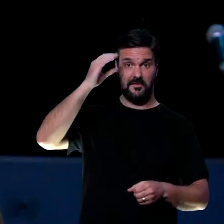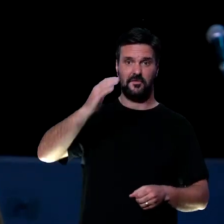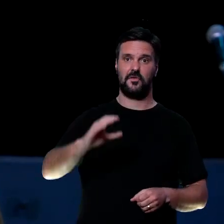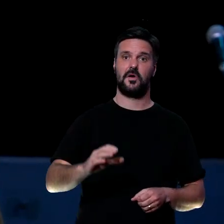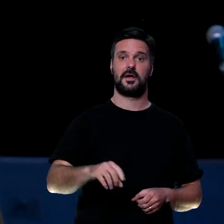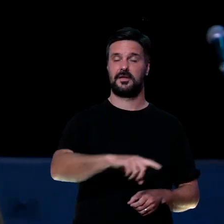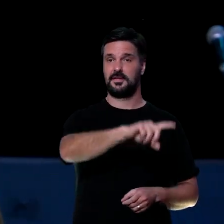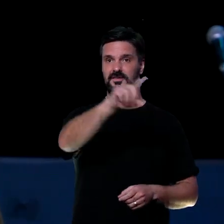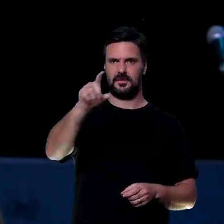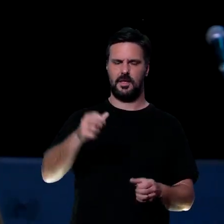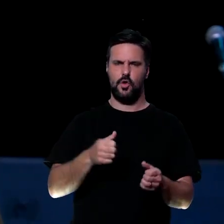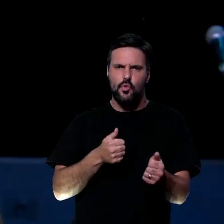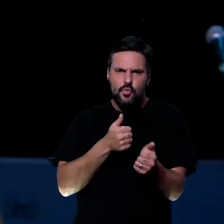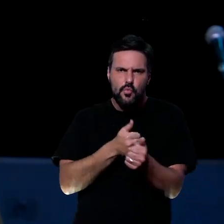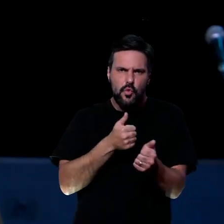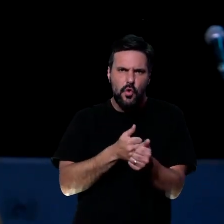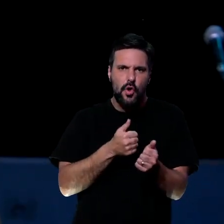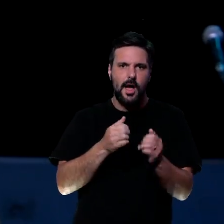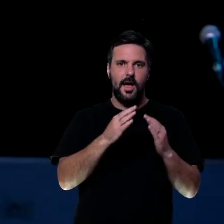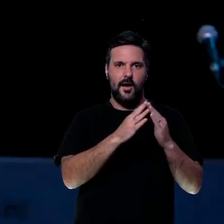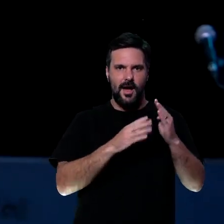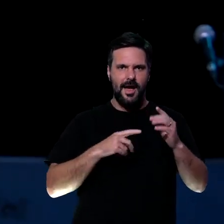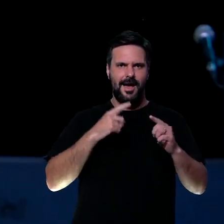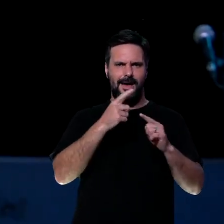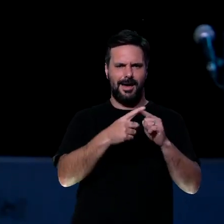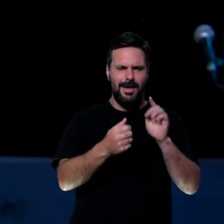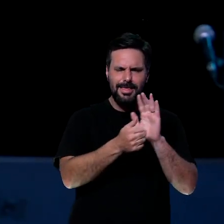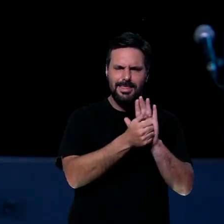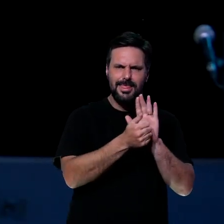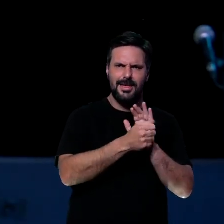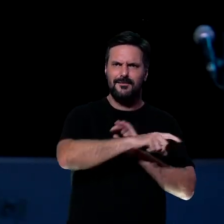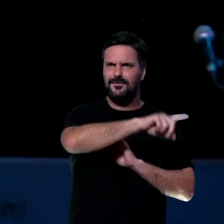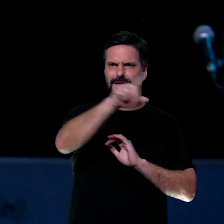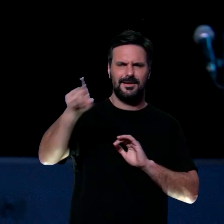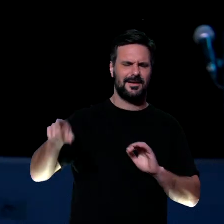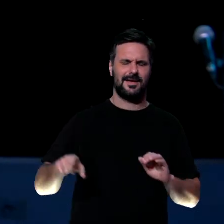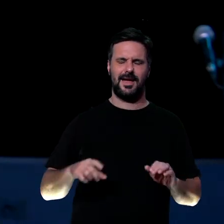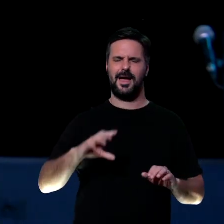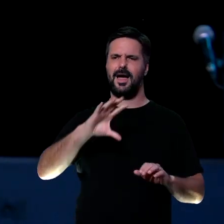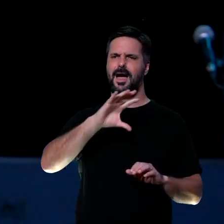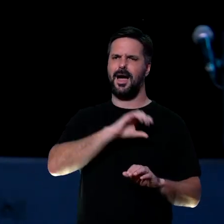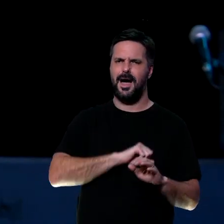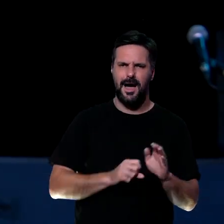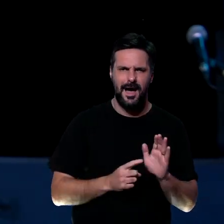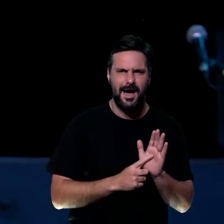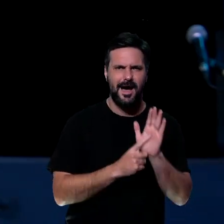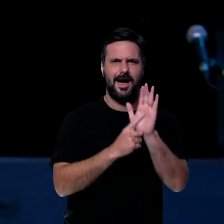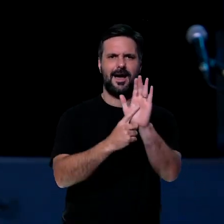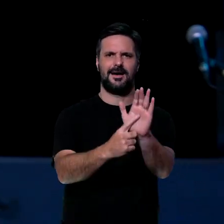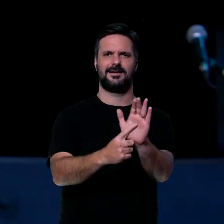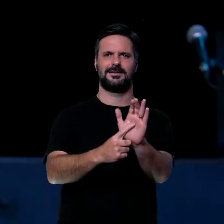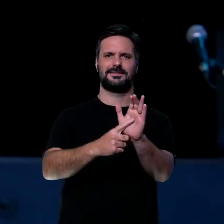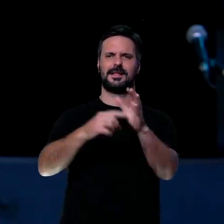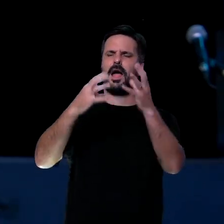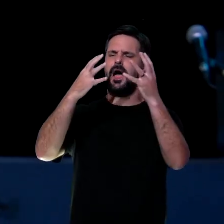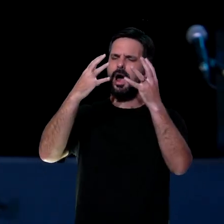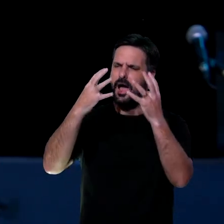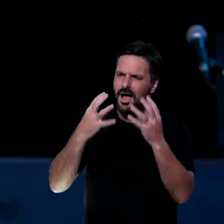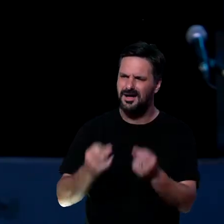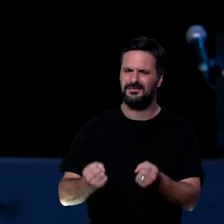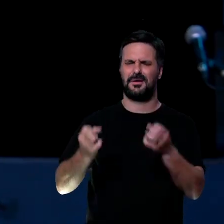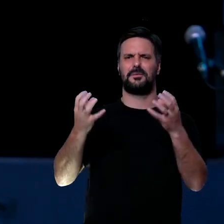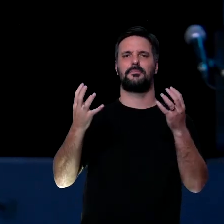moravam mais perto da igreja, me levavam até lá. Demonstração de amor. Mas eu, graças a Deus, recebi muito amor dos irmãos aqui.